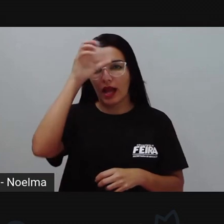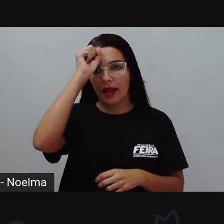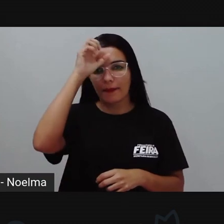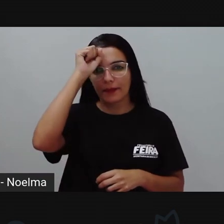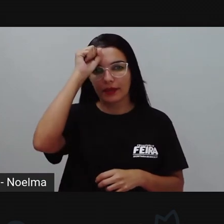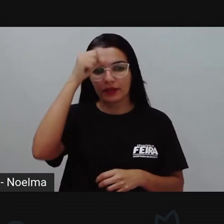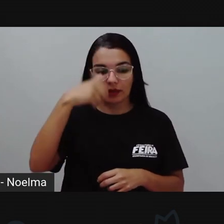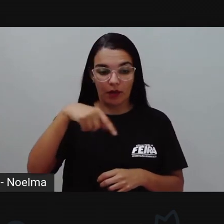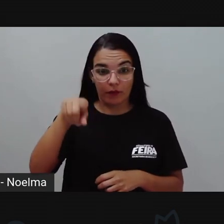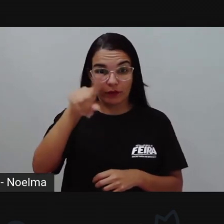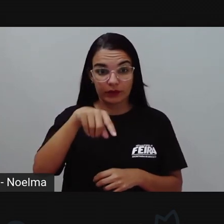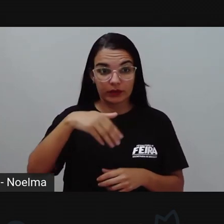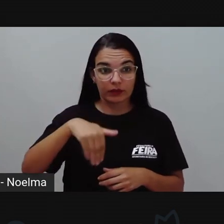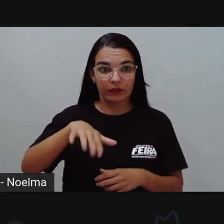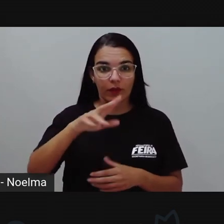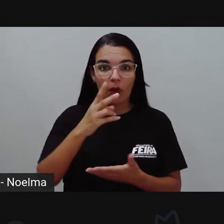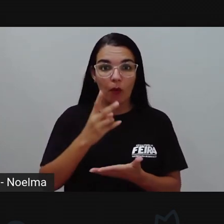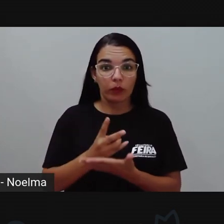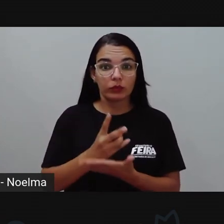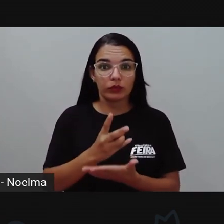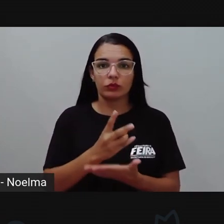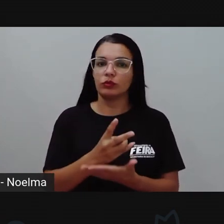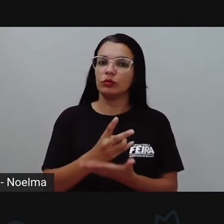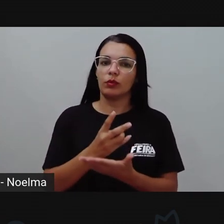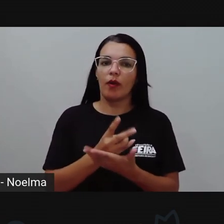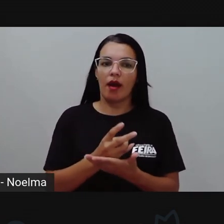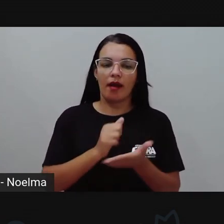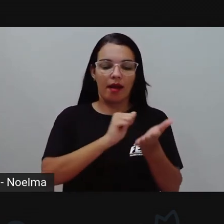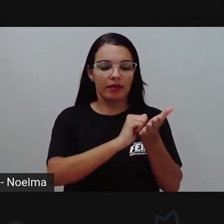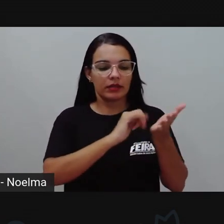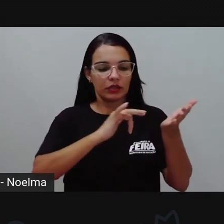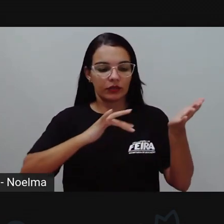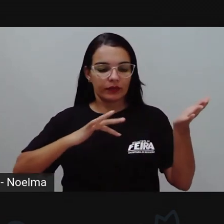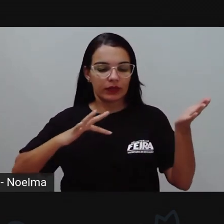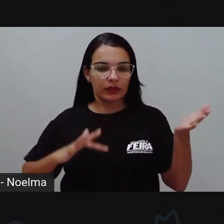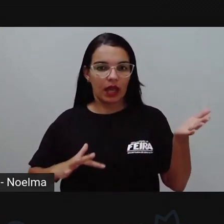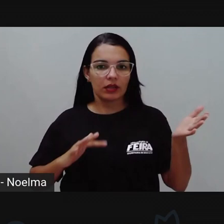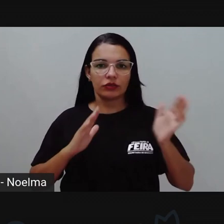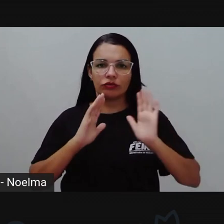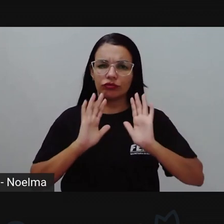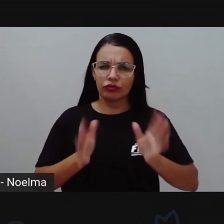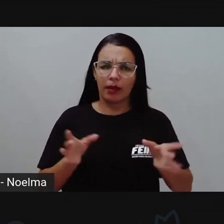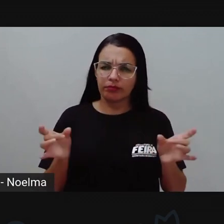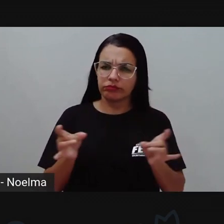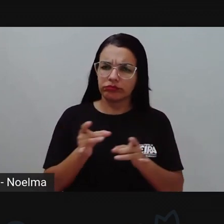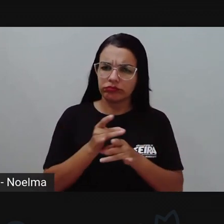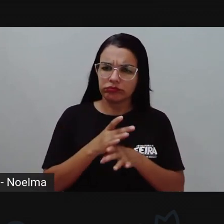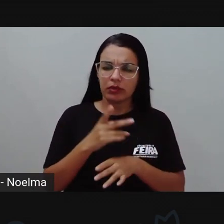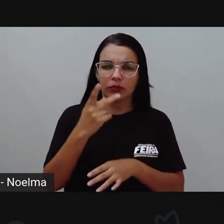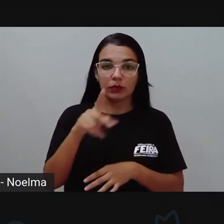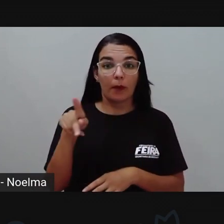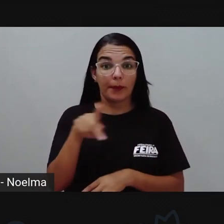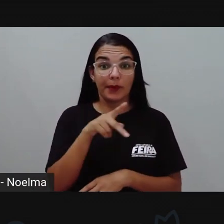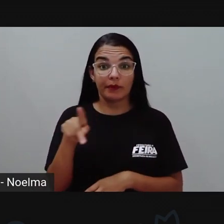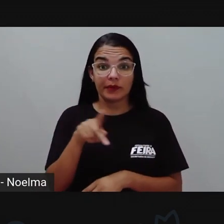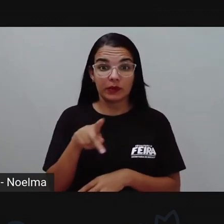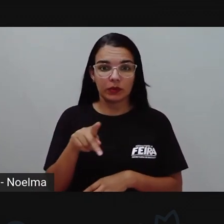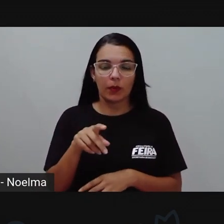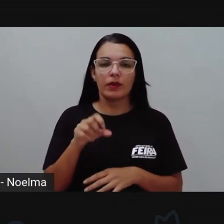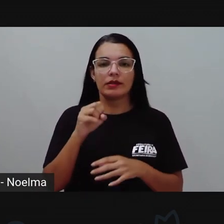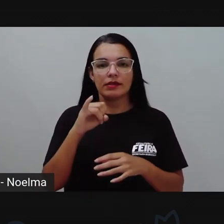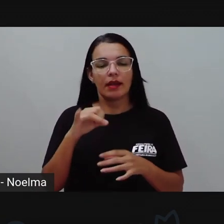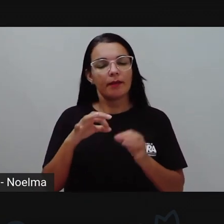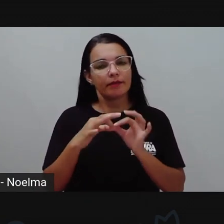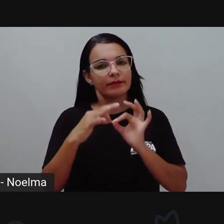atividades programadas aí por sua própria, ou por seu professor, mesmo que a pró esteja aí à